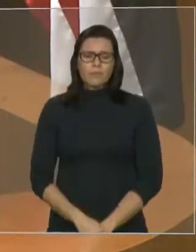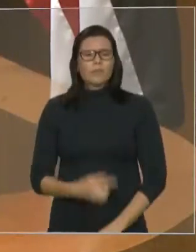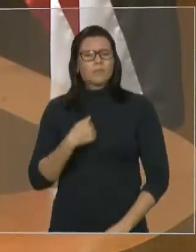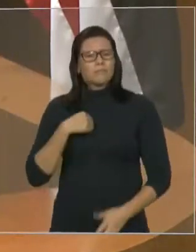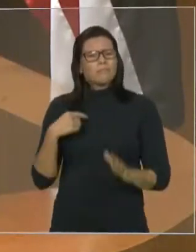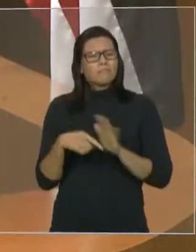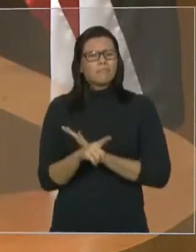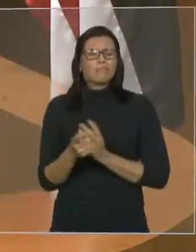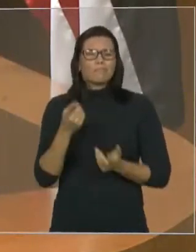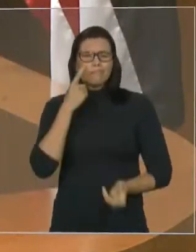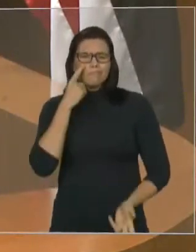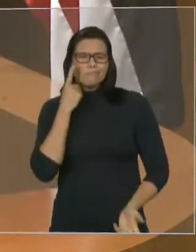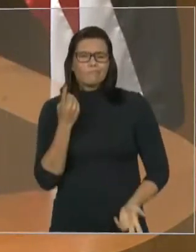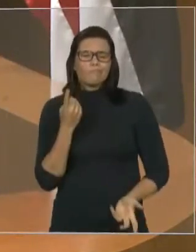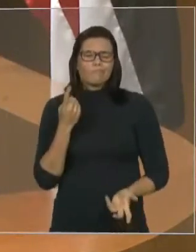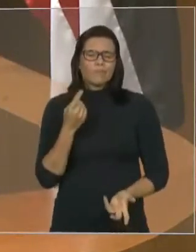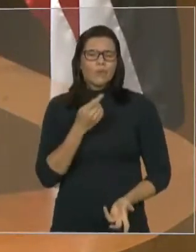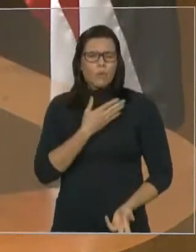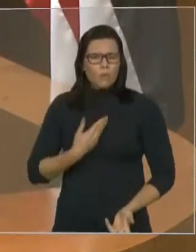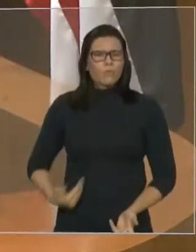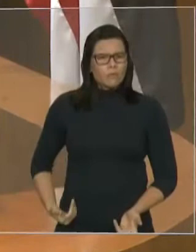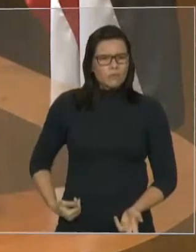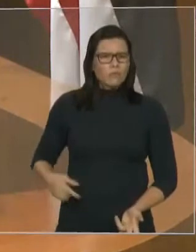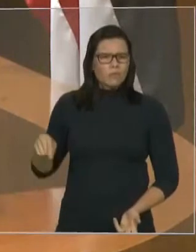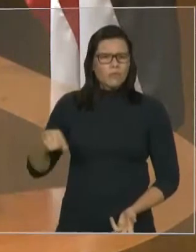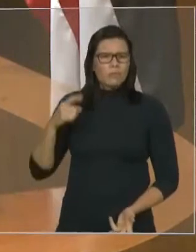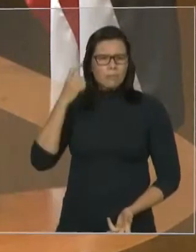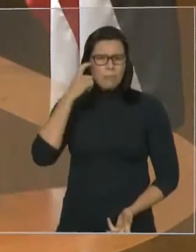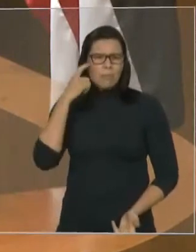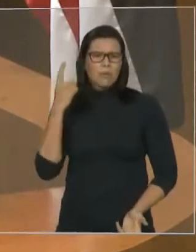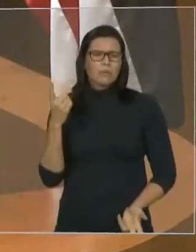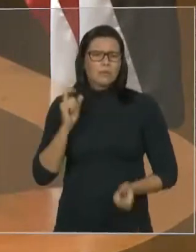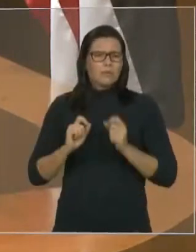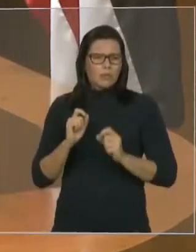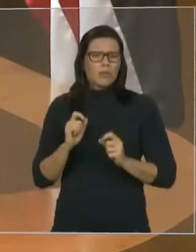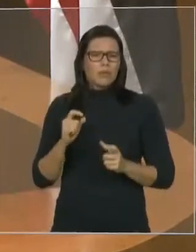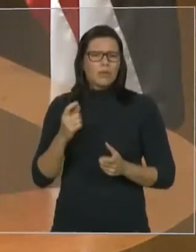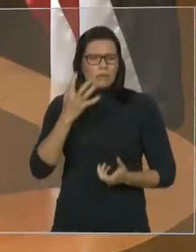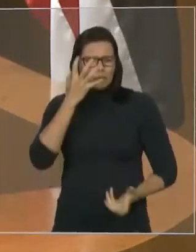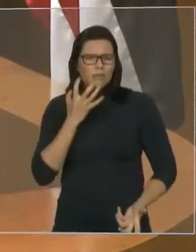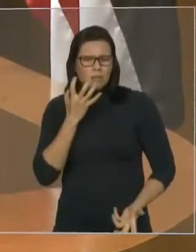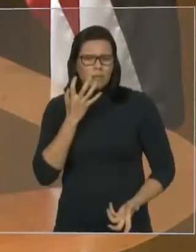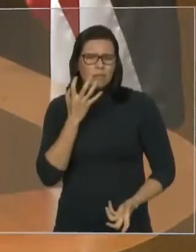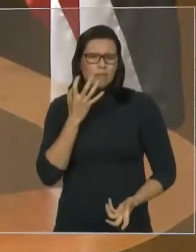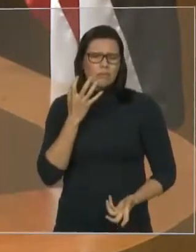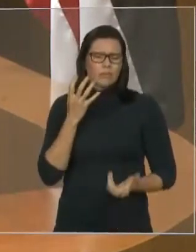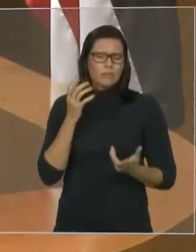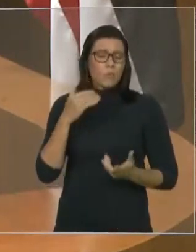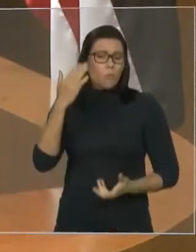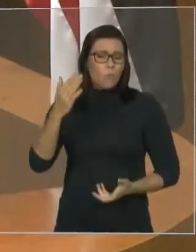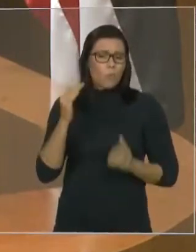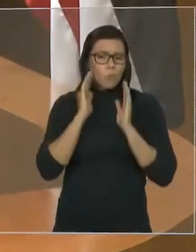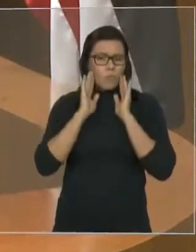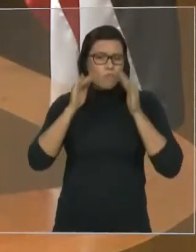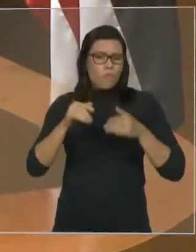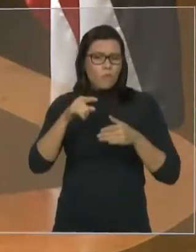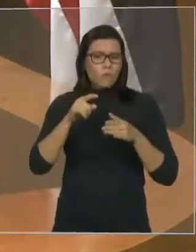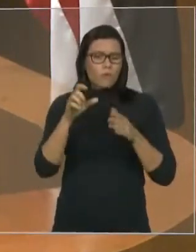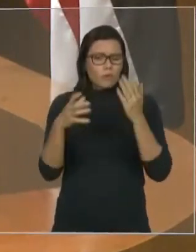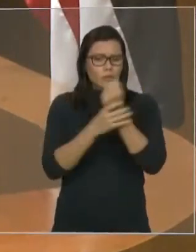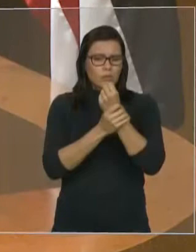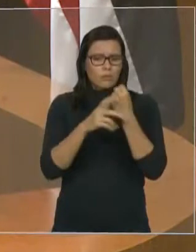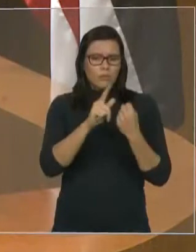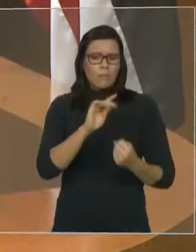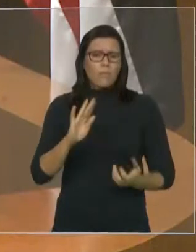com a segurança pública? O atual secretário já foi presidente da Associação de Delegados de